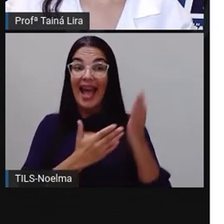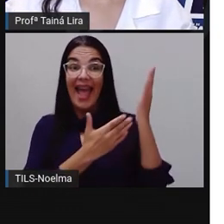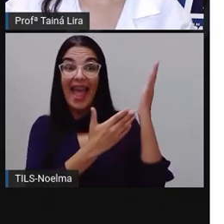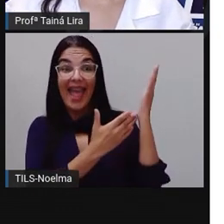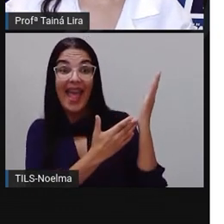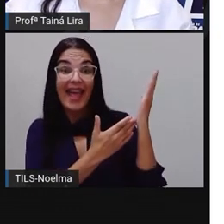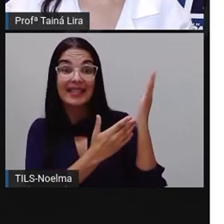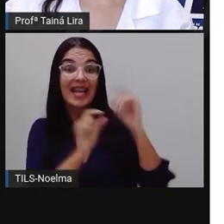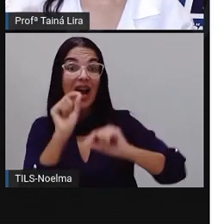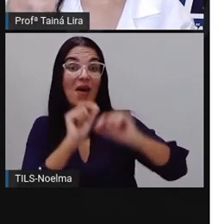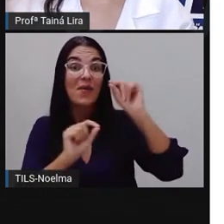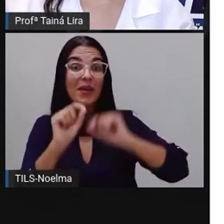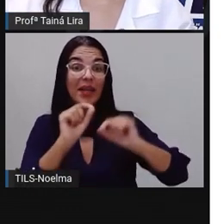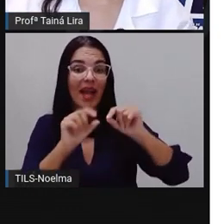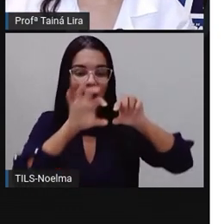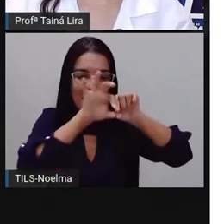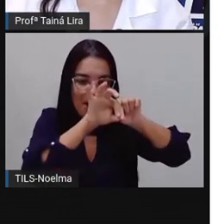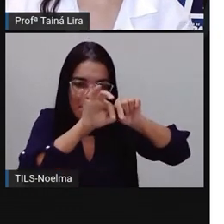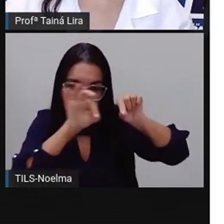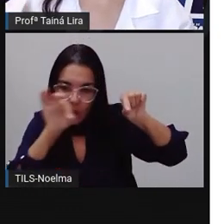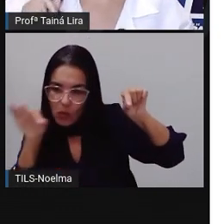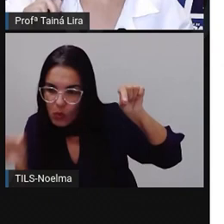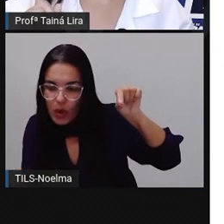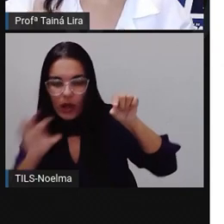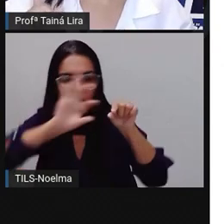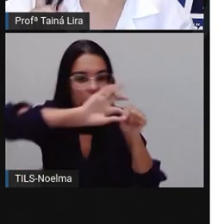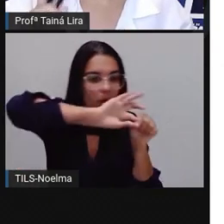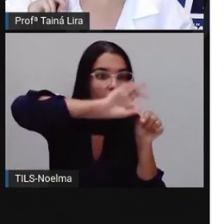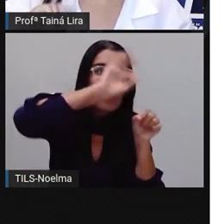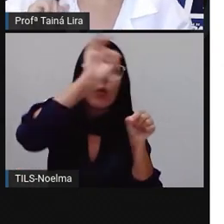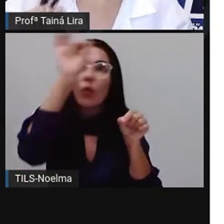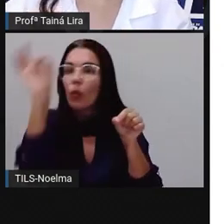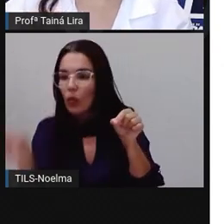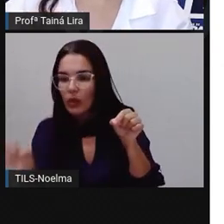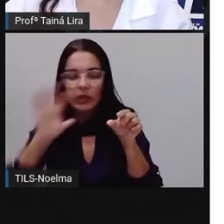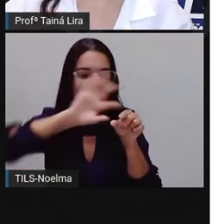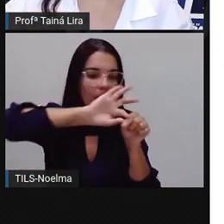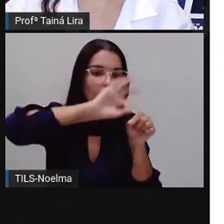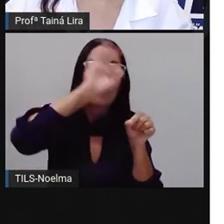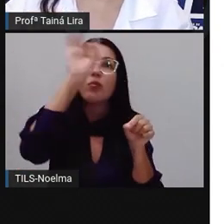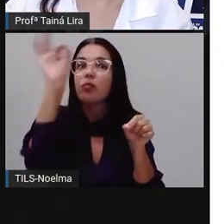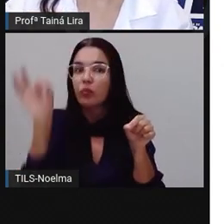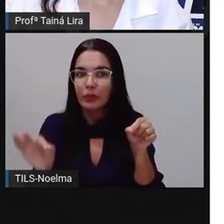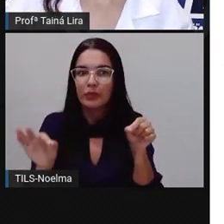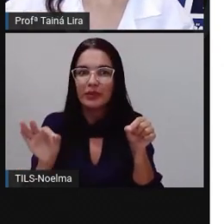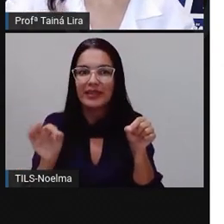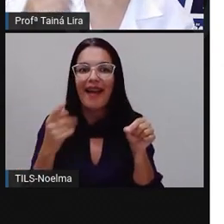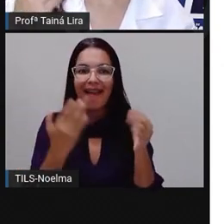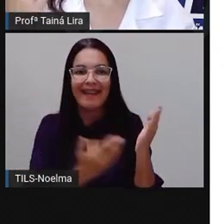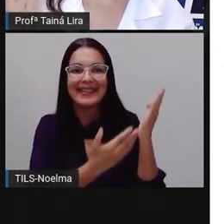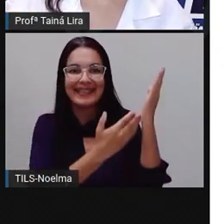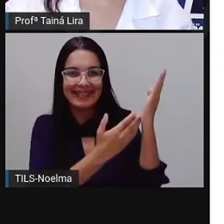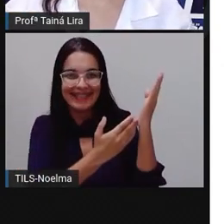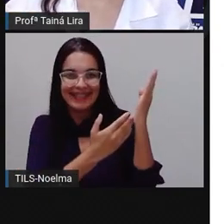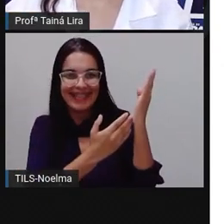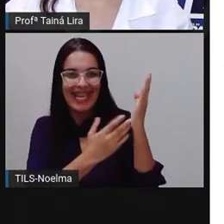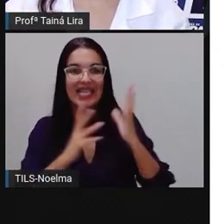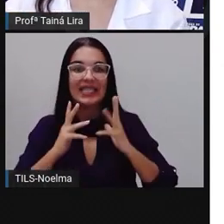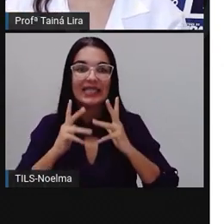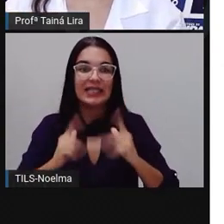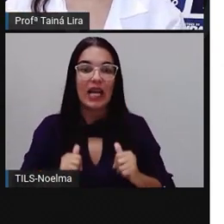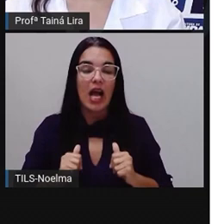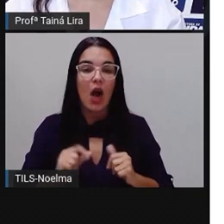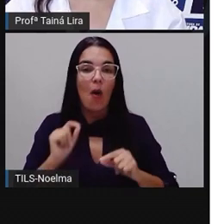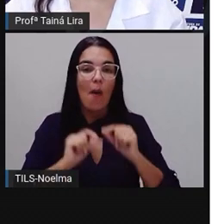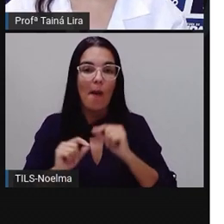Olha lá, essa daqui é muito comum, né? Na minha casa tinha um pezinho aí de capim santo, né? Então, capim santo é uma